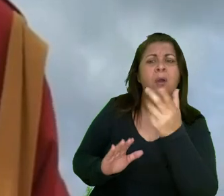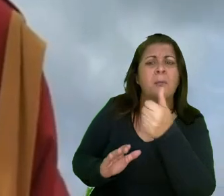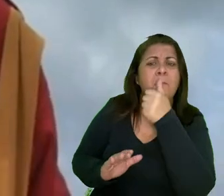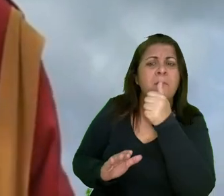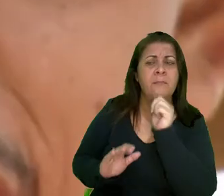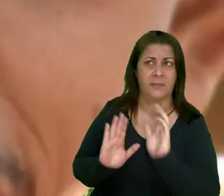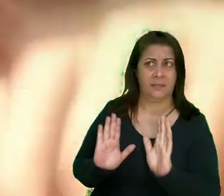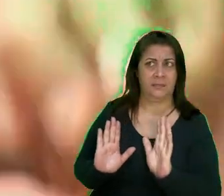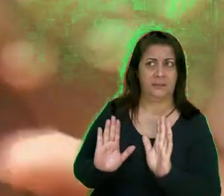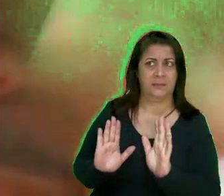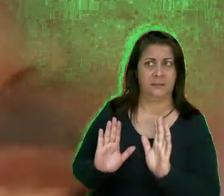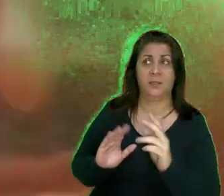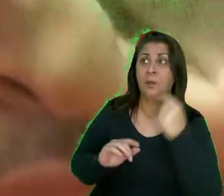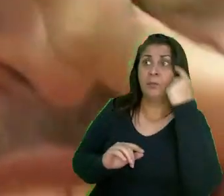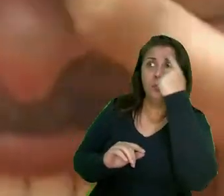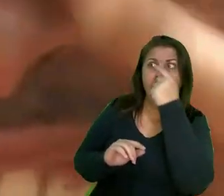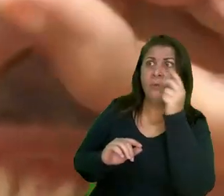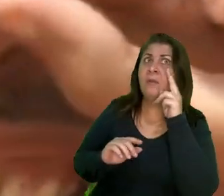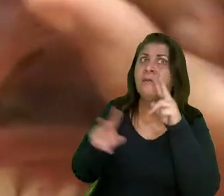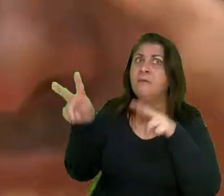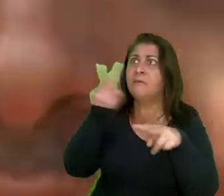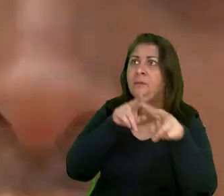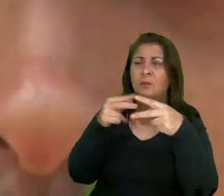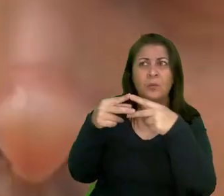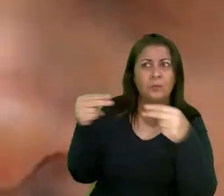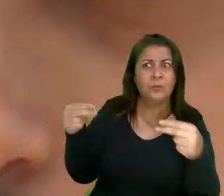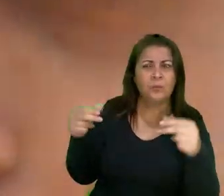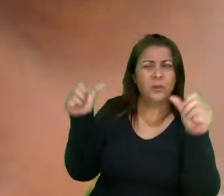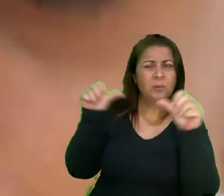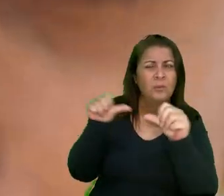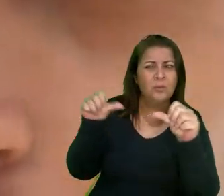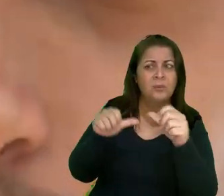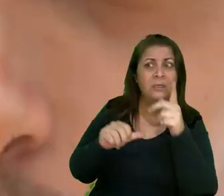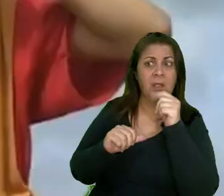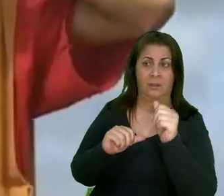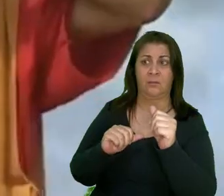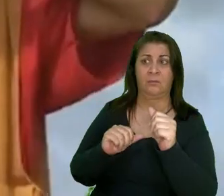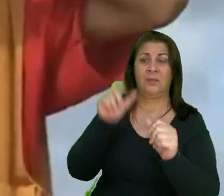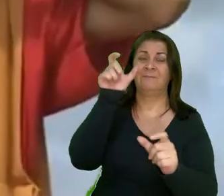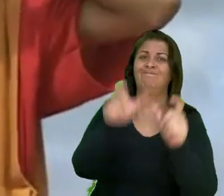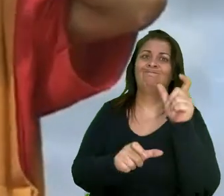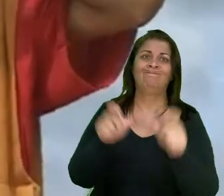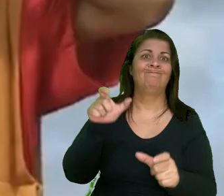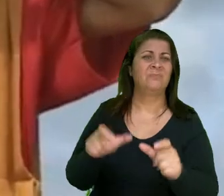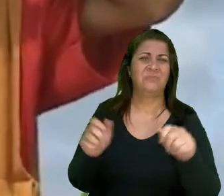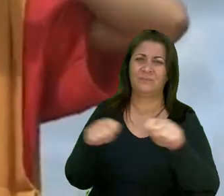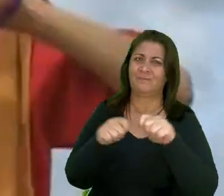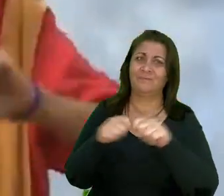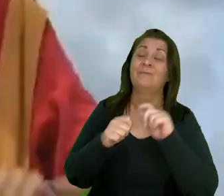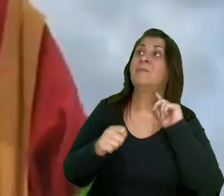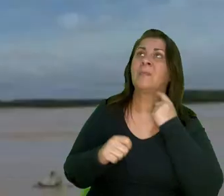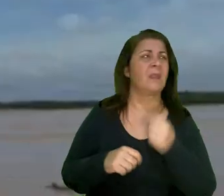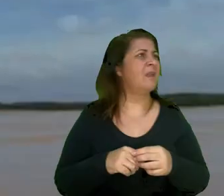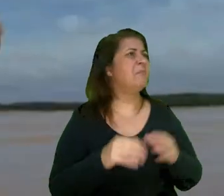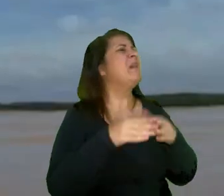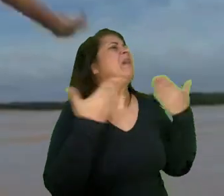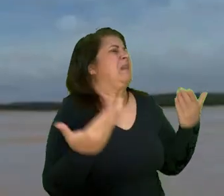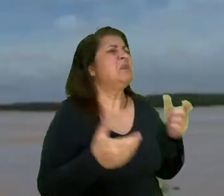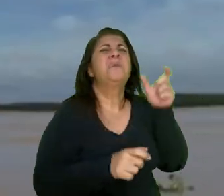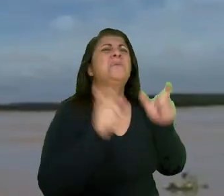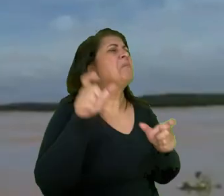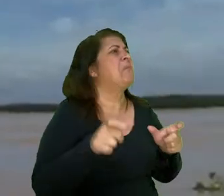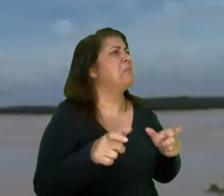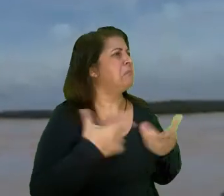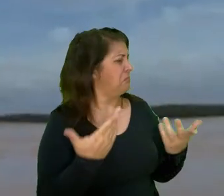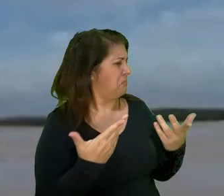pode beber isso. Seus olhos viram coisa ruim na água. O homem fez toda essa sujeira. Mãe, que